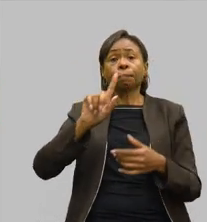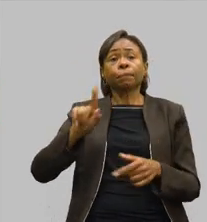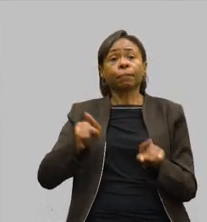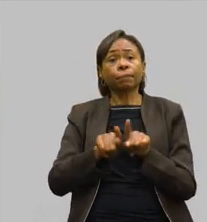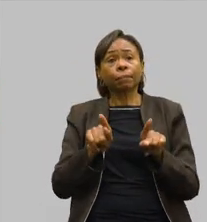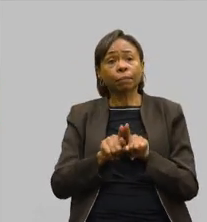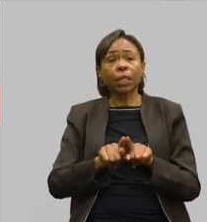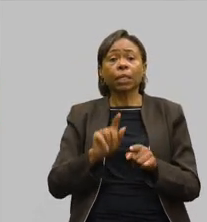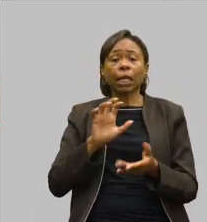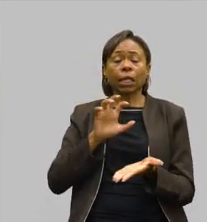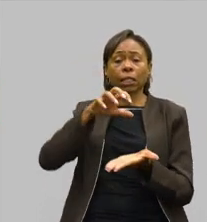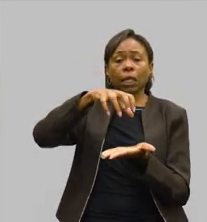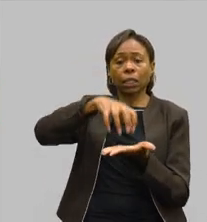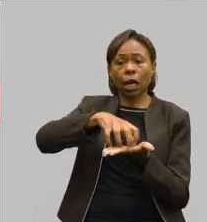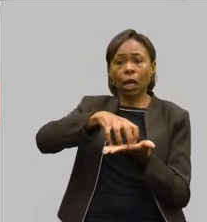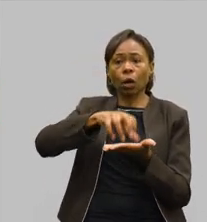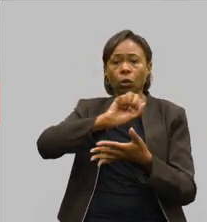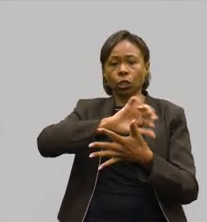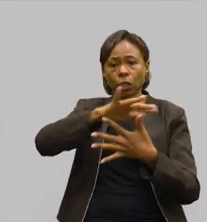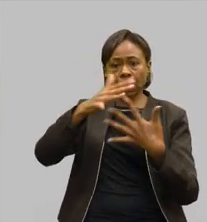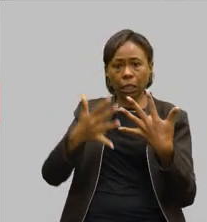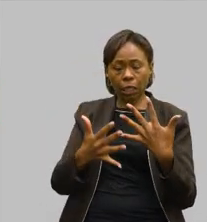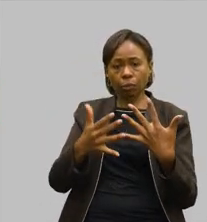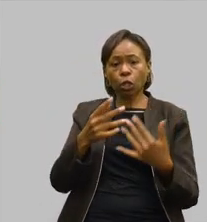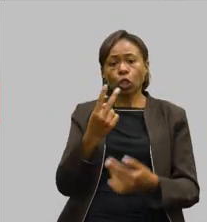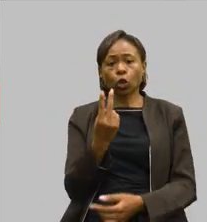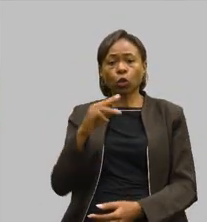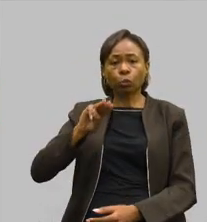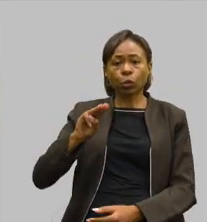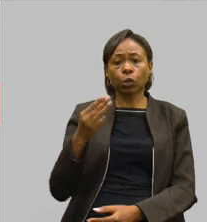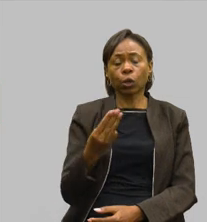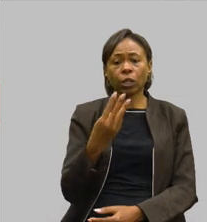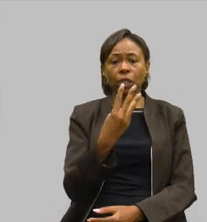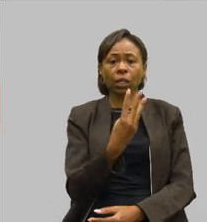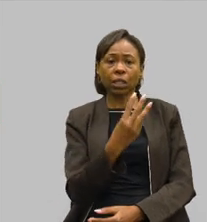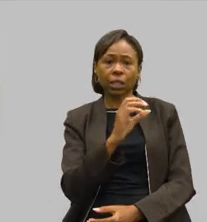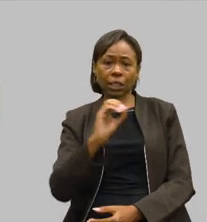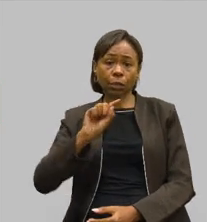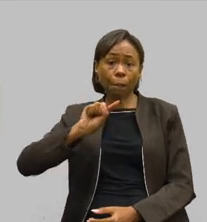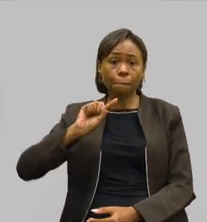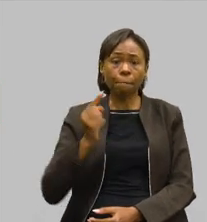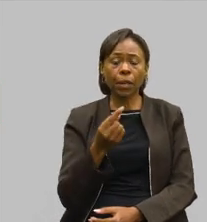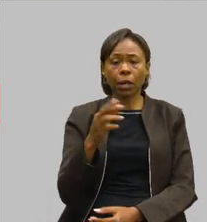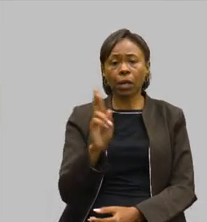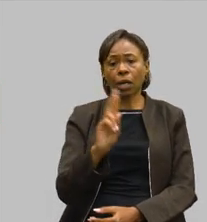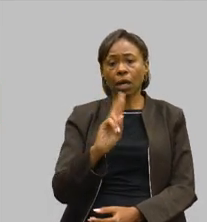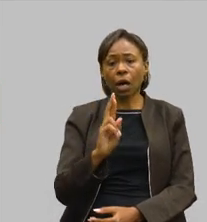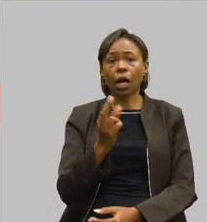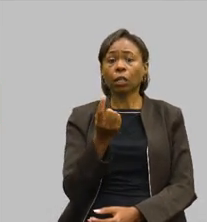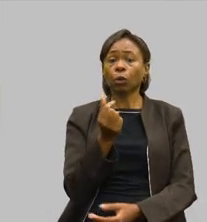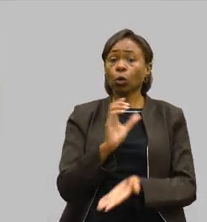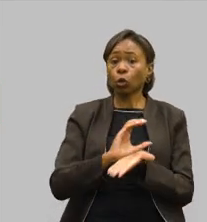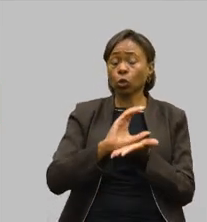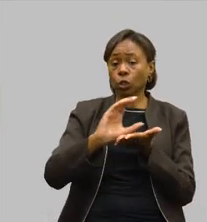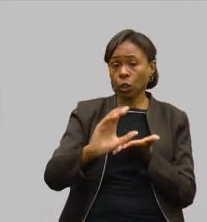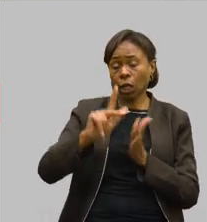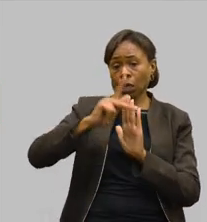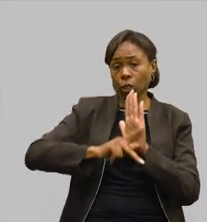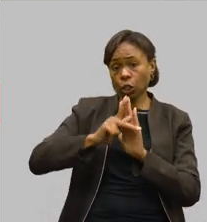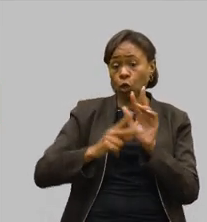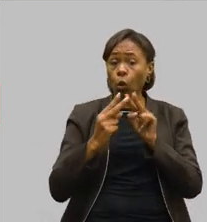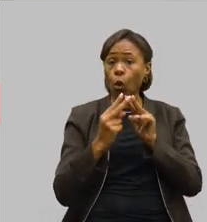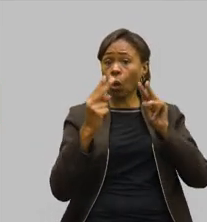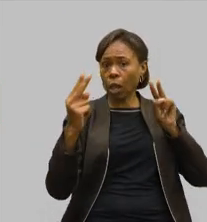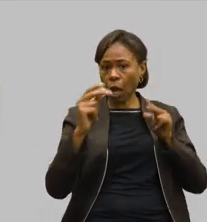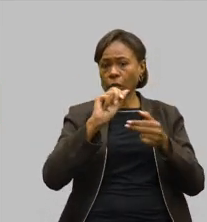Central de Libras e temos uma previsão de R$ 2,3 milhões para o projeto Central de Libras online, permitindo, assim, a